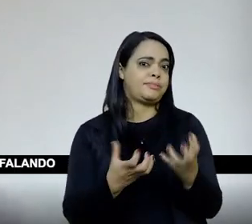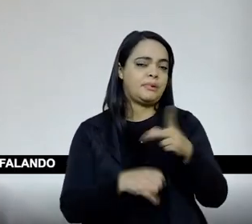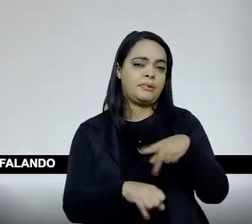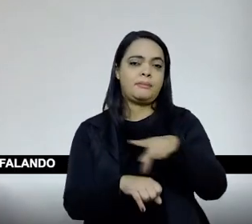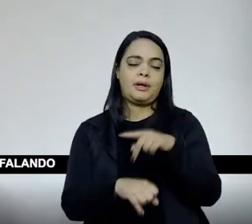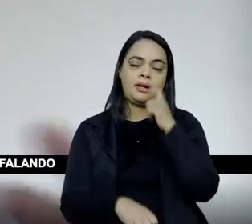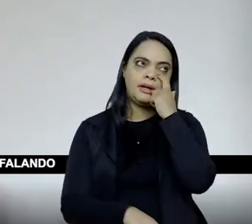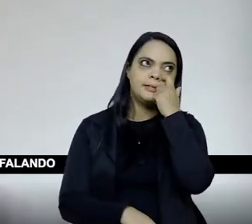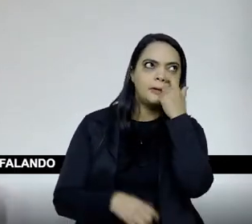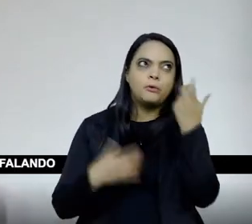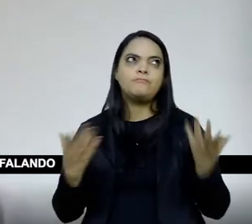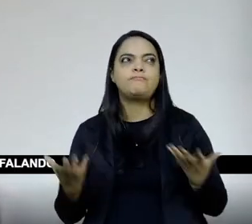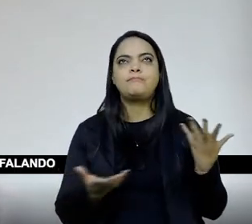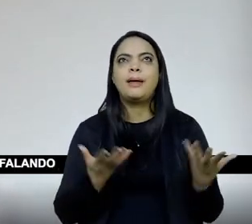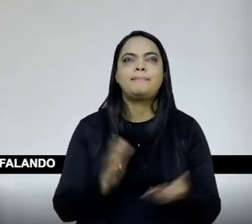deveriam ser